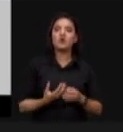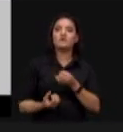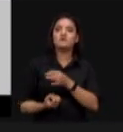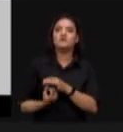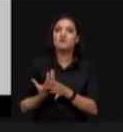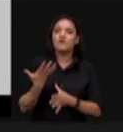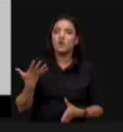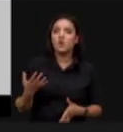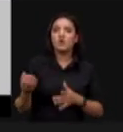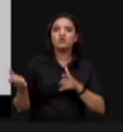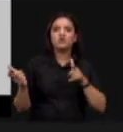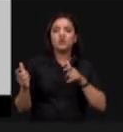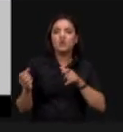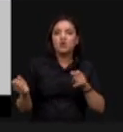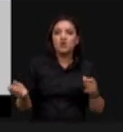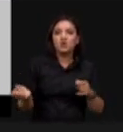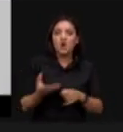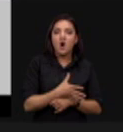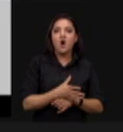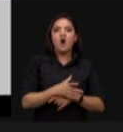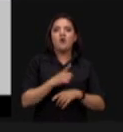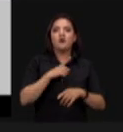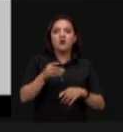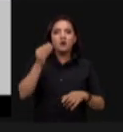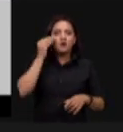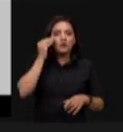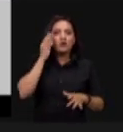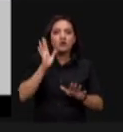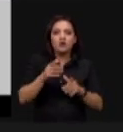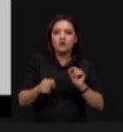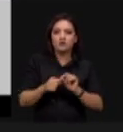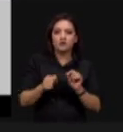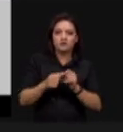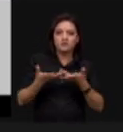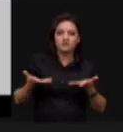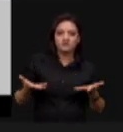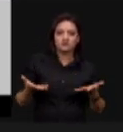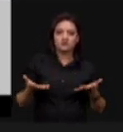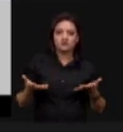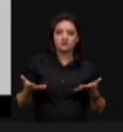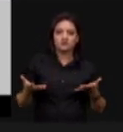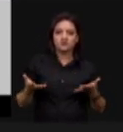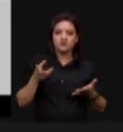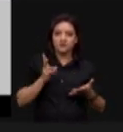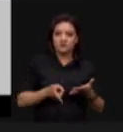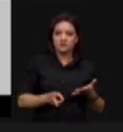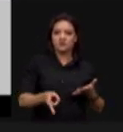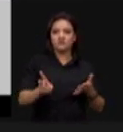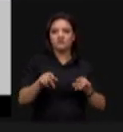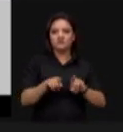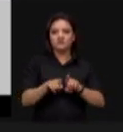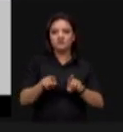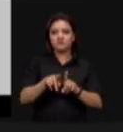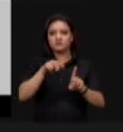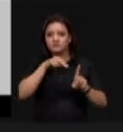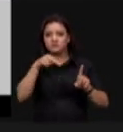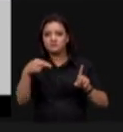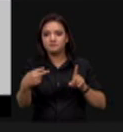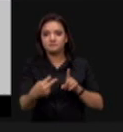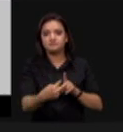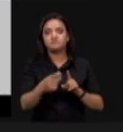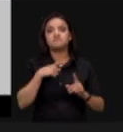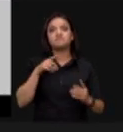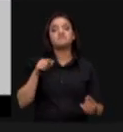novas matrizes sendo testadas e sendo implementadas sempre com um olhar esperando